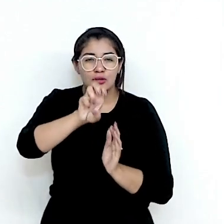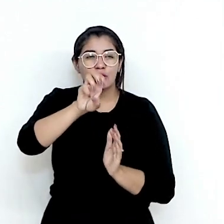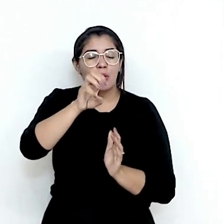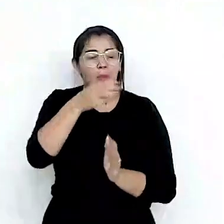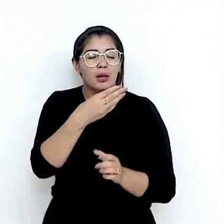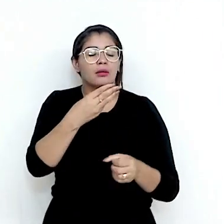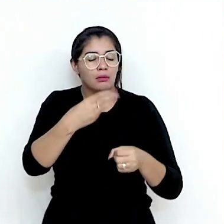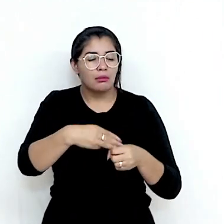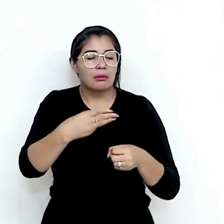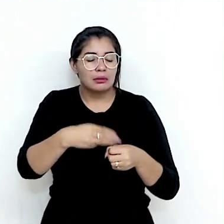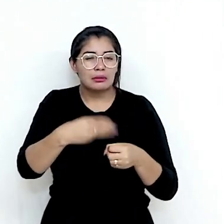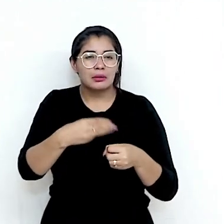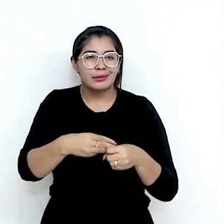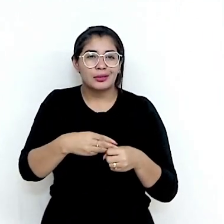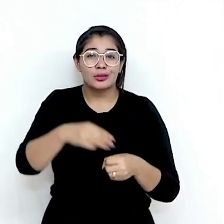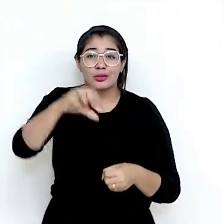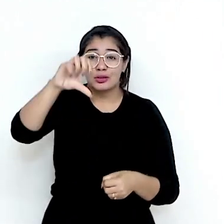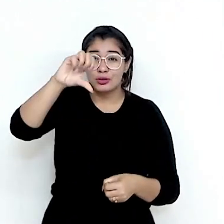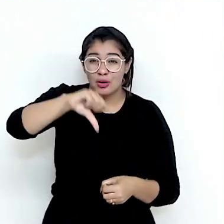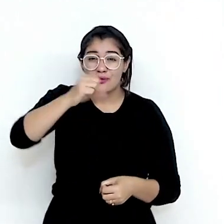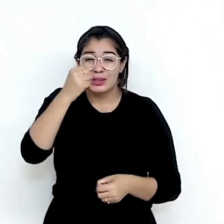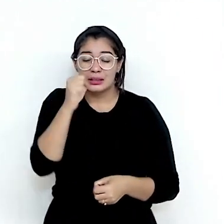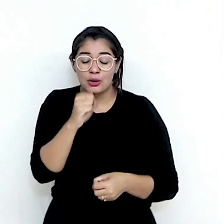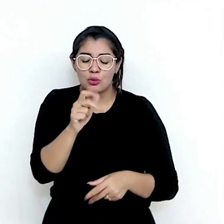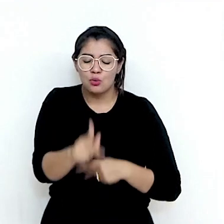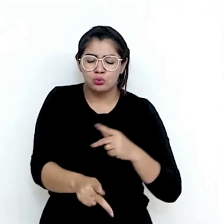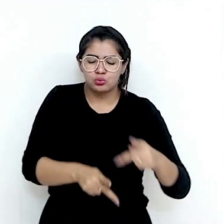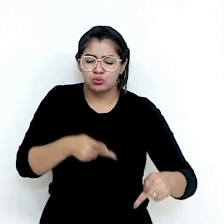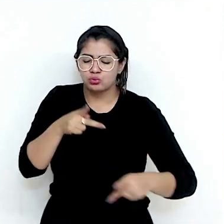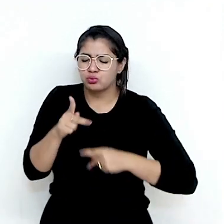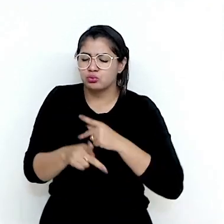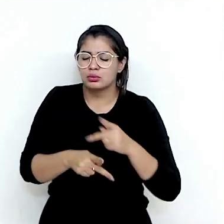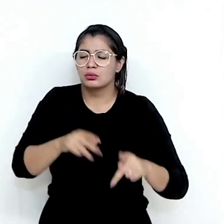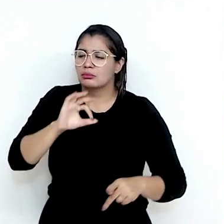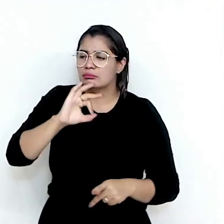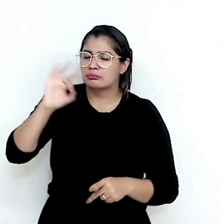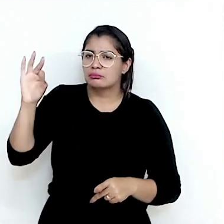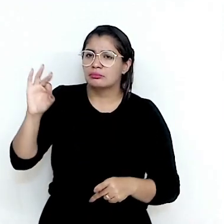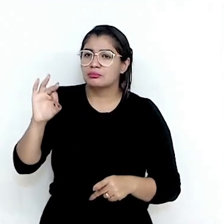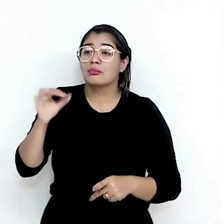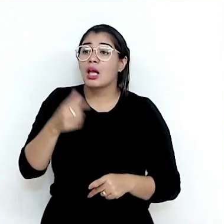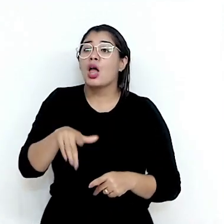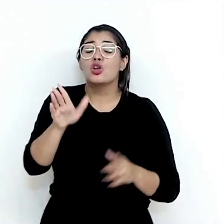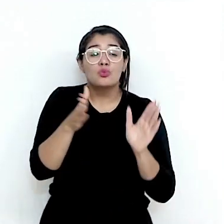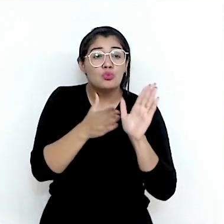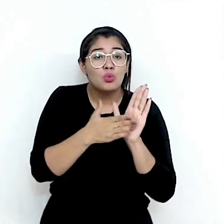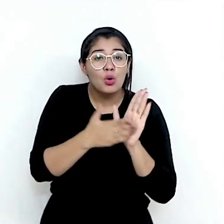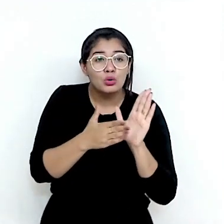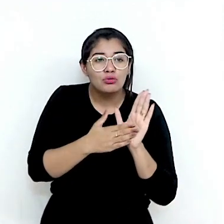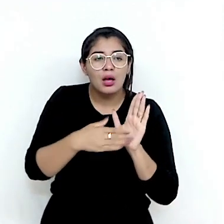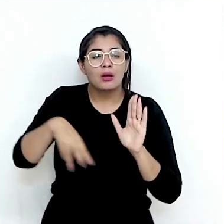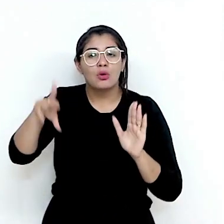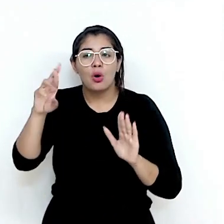municípios, o que corresponde a 98% da população. O Cabo Rambo, senhores, ele vai ampliar a